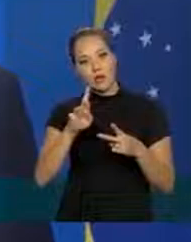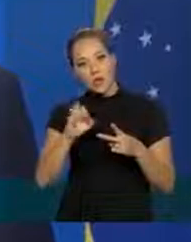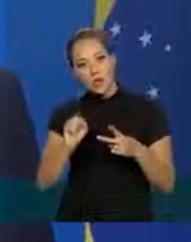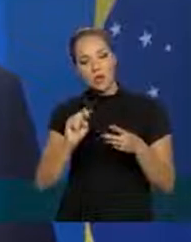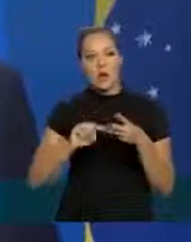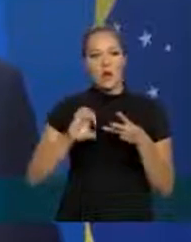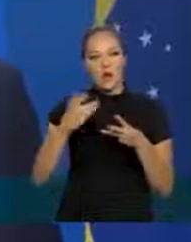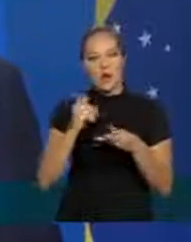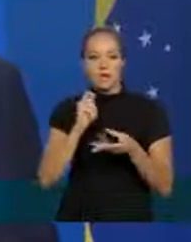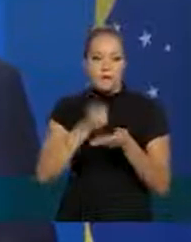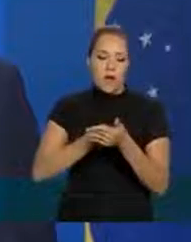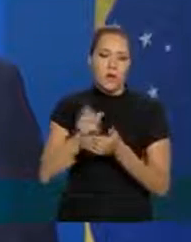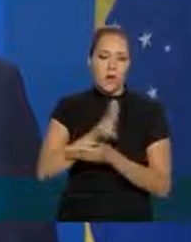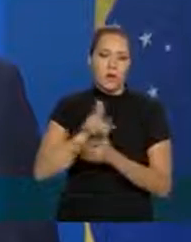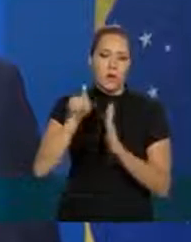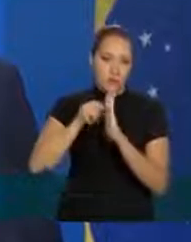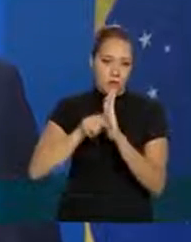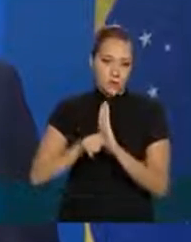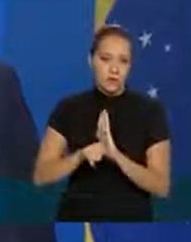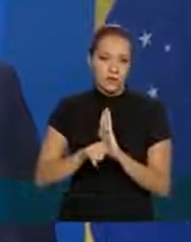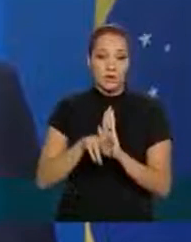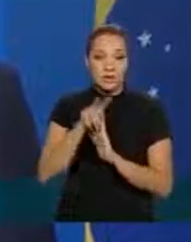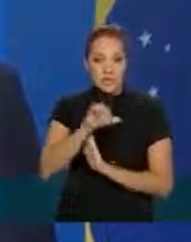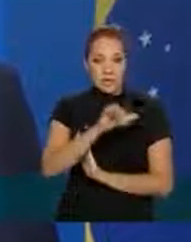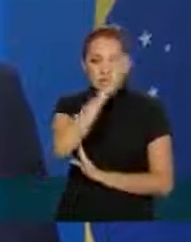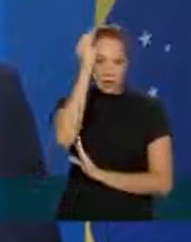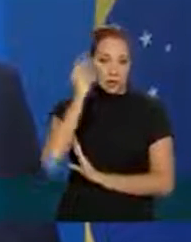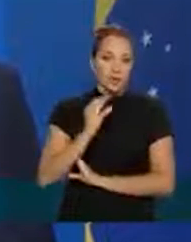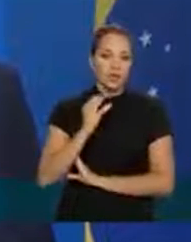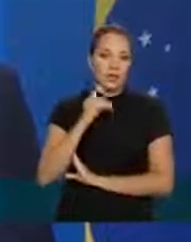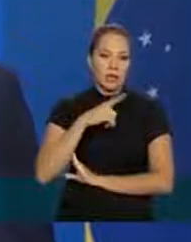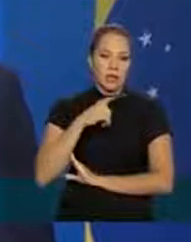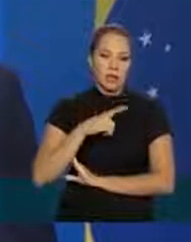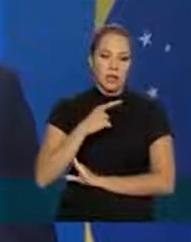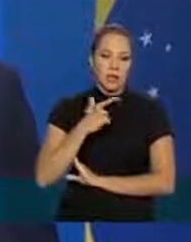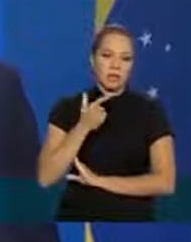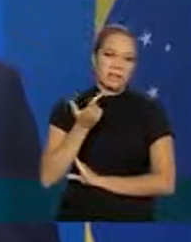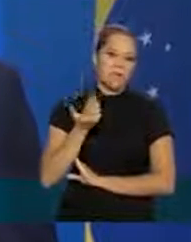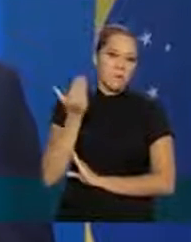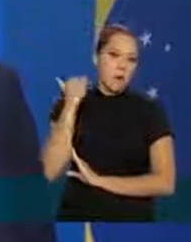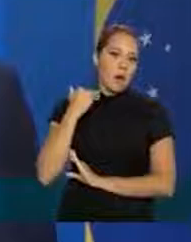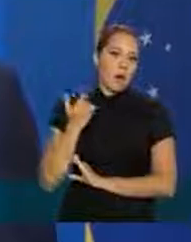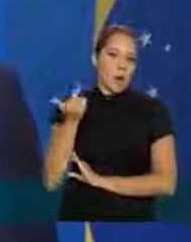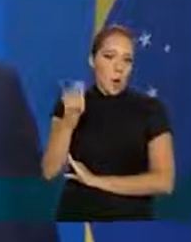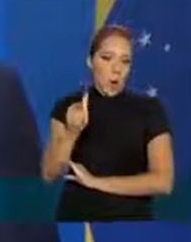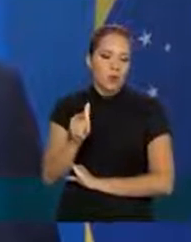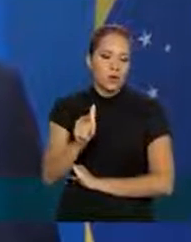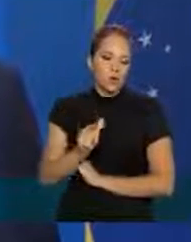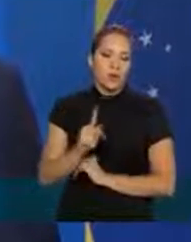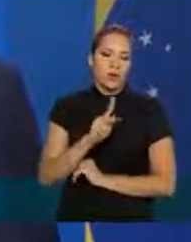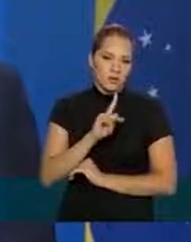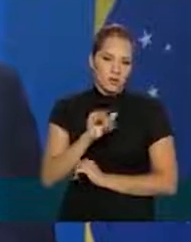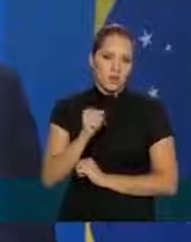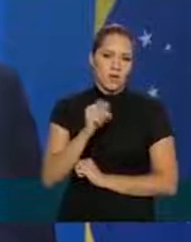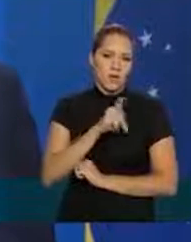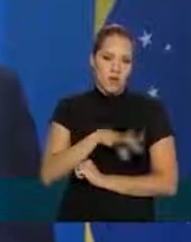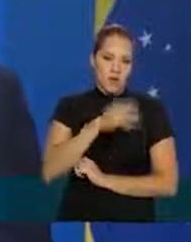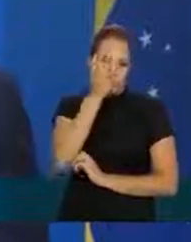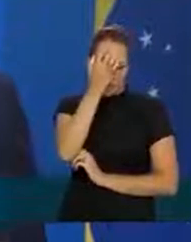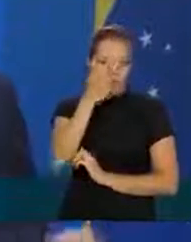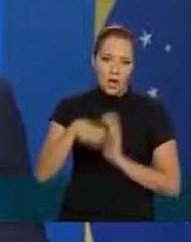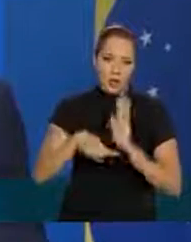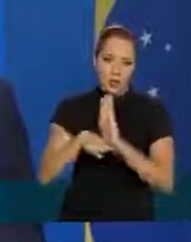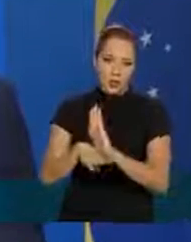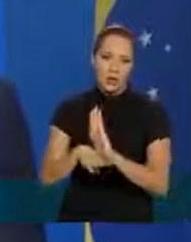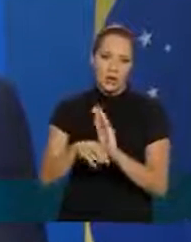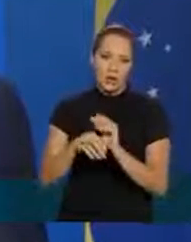só para responder sim se um cliente tiver conta em outro banco certamente nós vamos facilitar